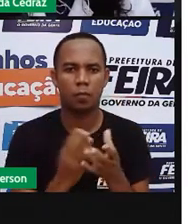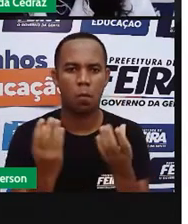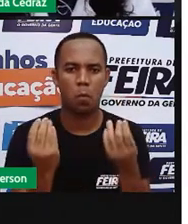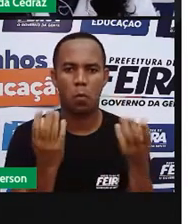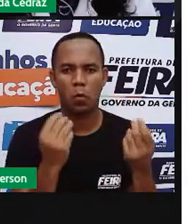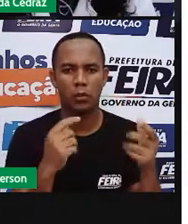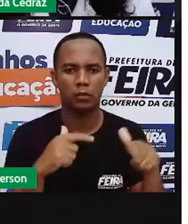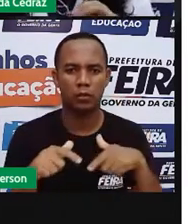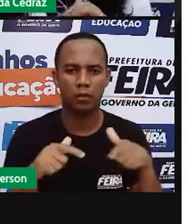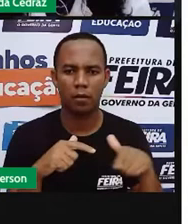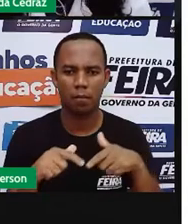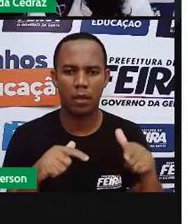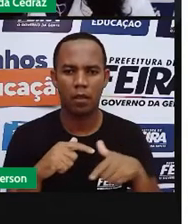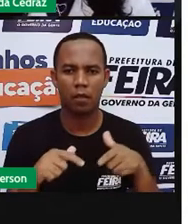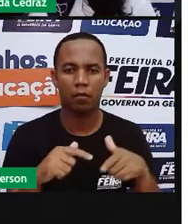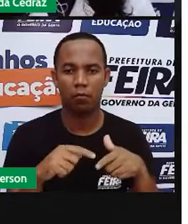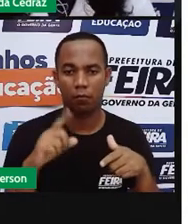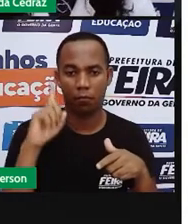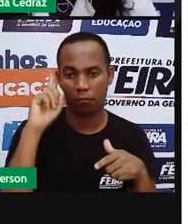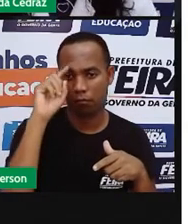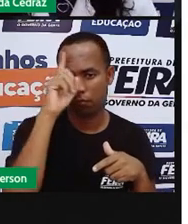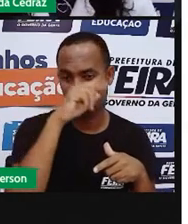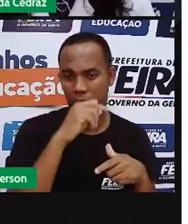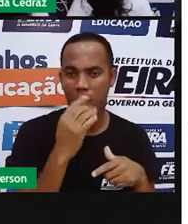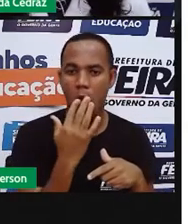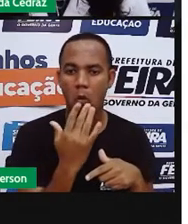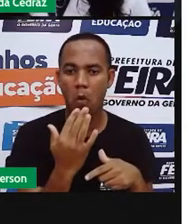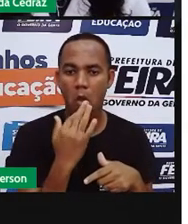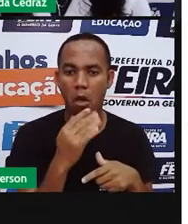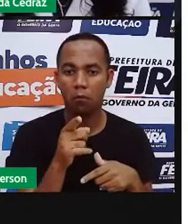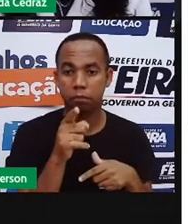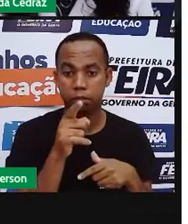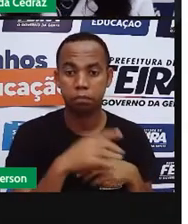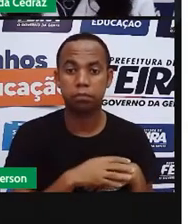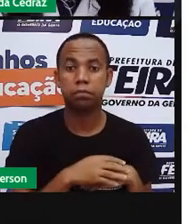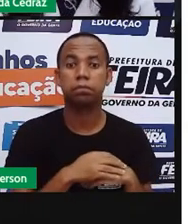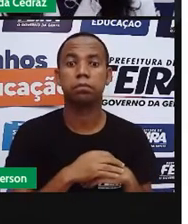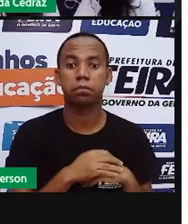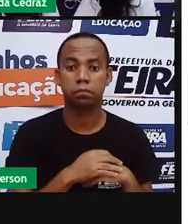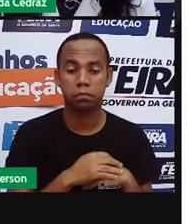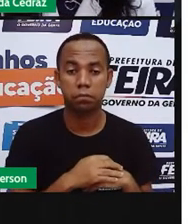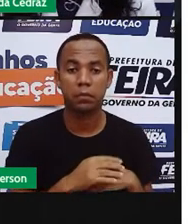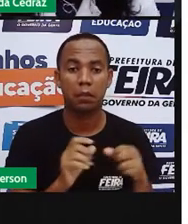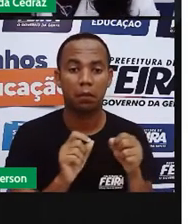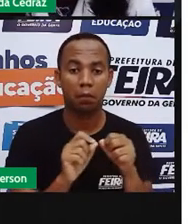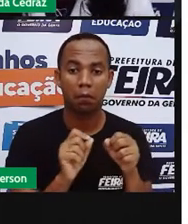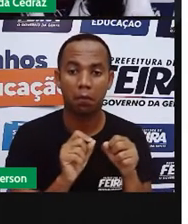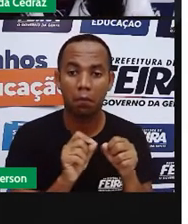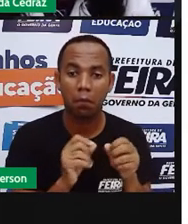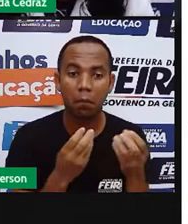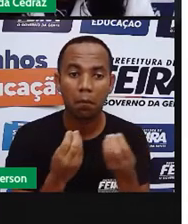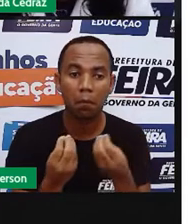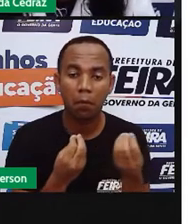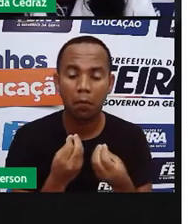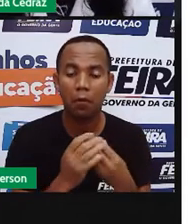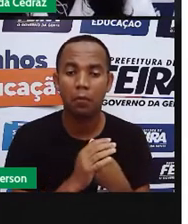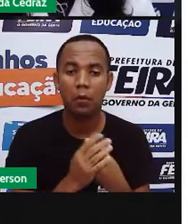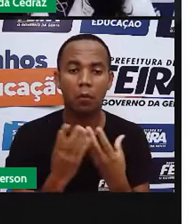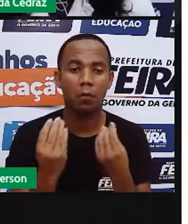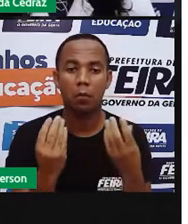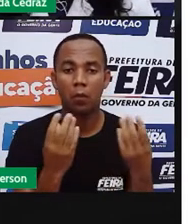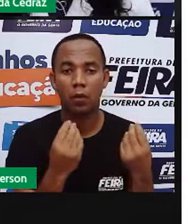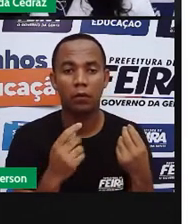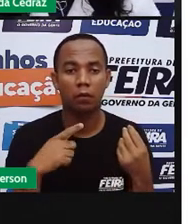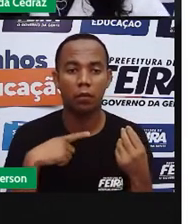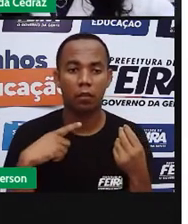trabalho para estampar e para produzir esse tecido, porque muitos deles usam um